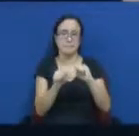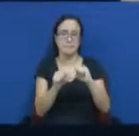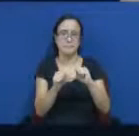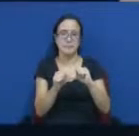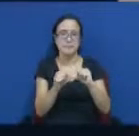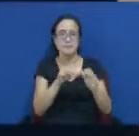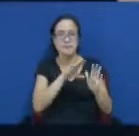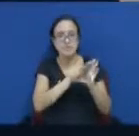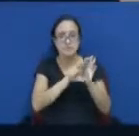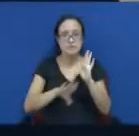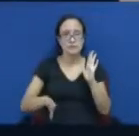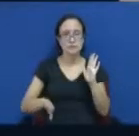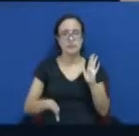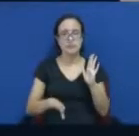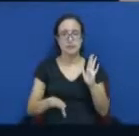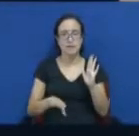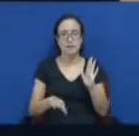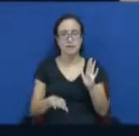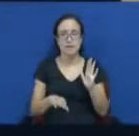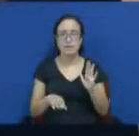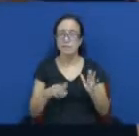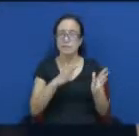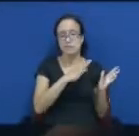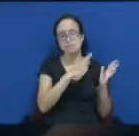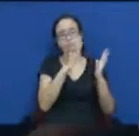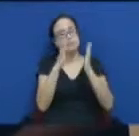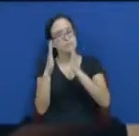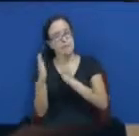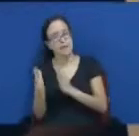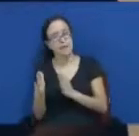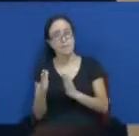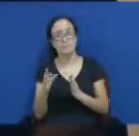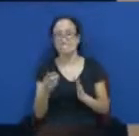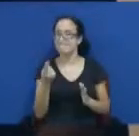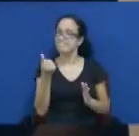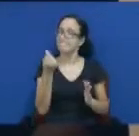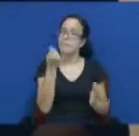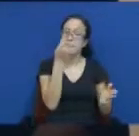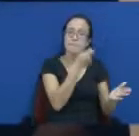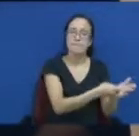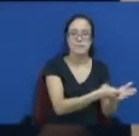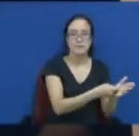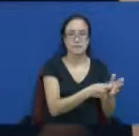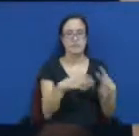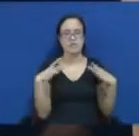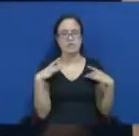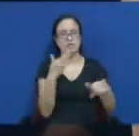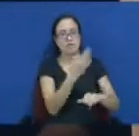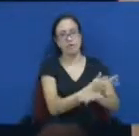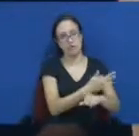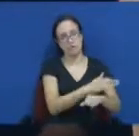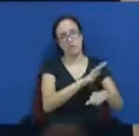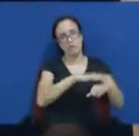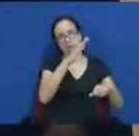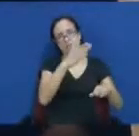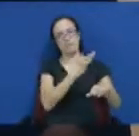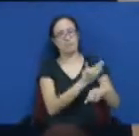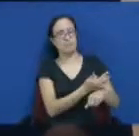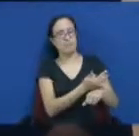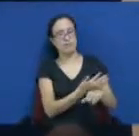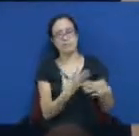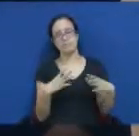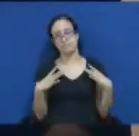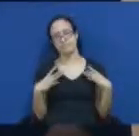período que, às vezes, não pagava a licença-prêmio, mas era um período breve. O problema